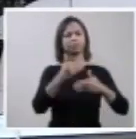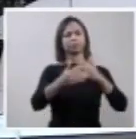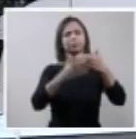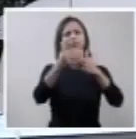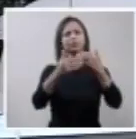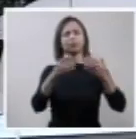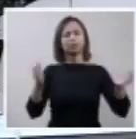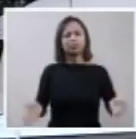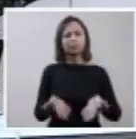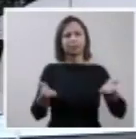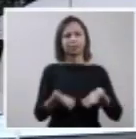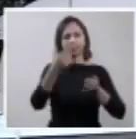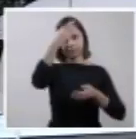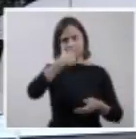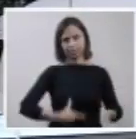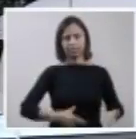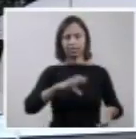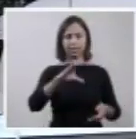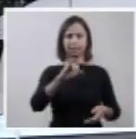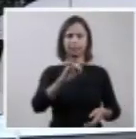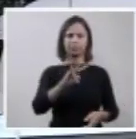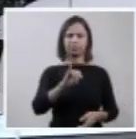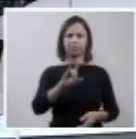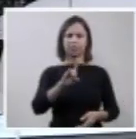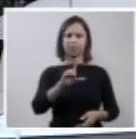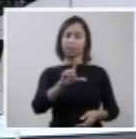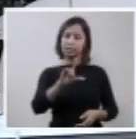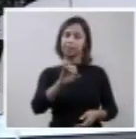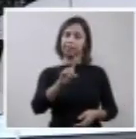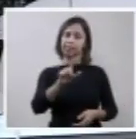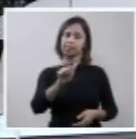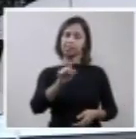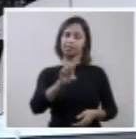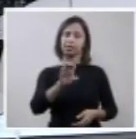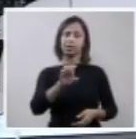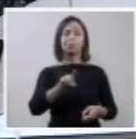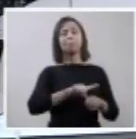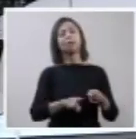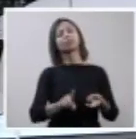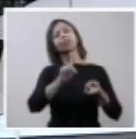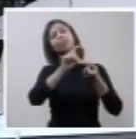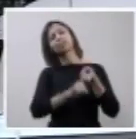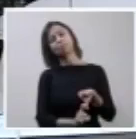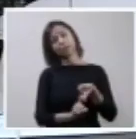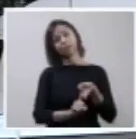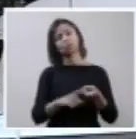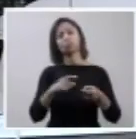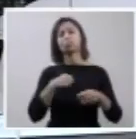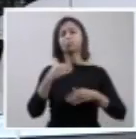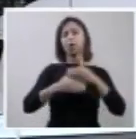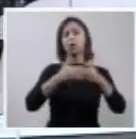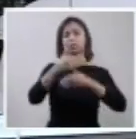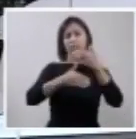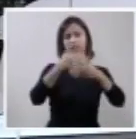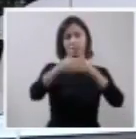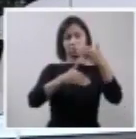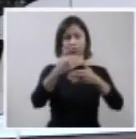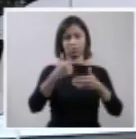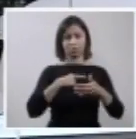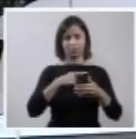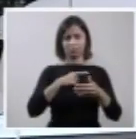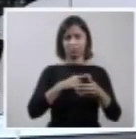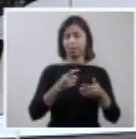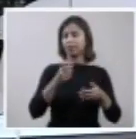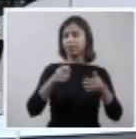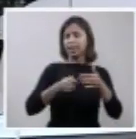promove a civilidade, esta absolutamente dependente do processo democrático e quase todos os países